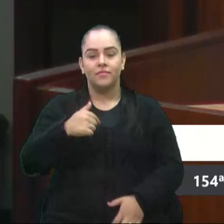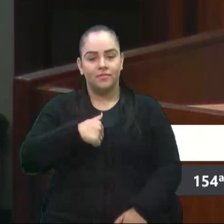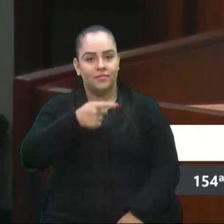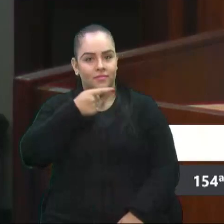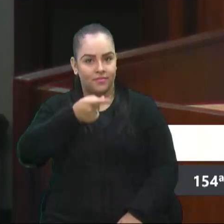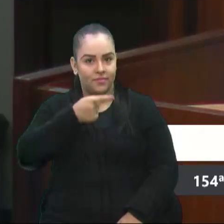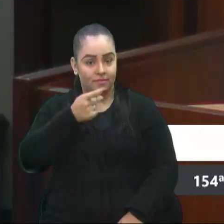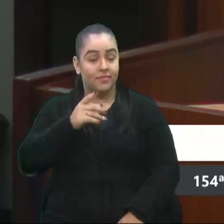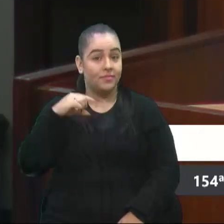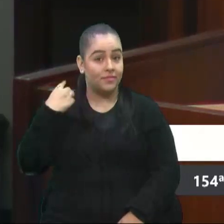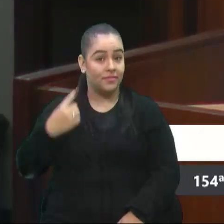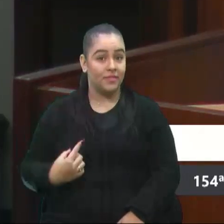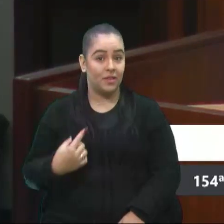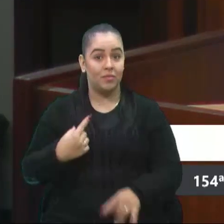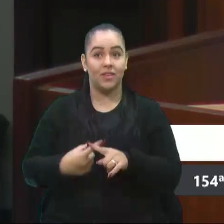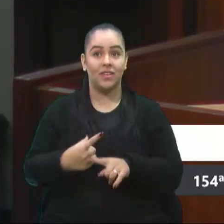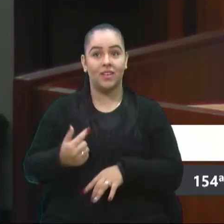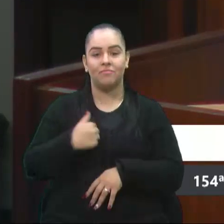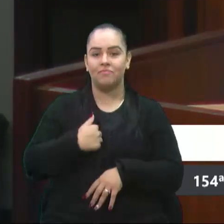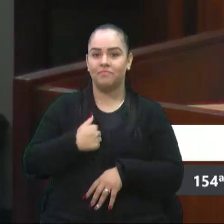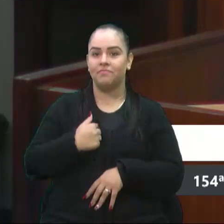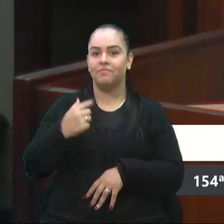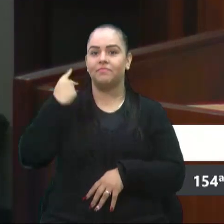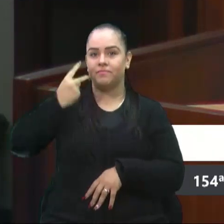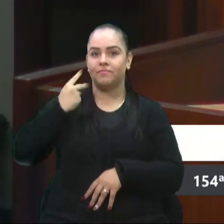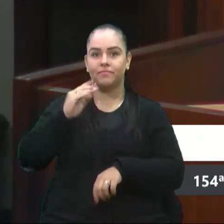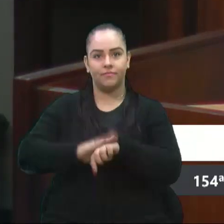quando eu assumi o vereador mais jovem aqui nessa Câmara.